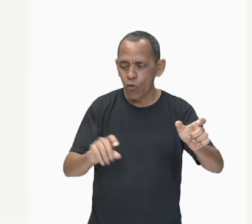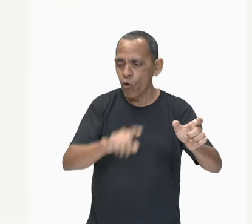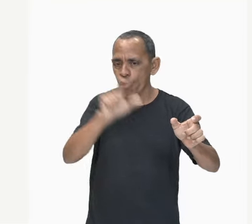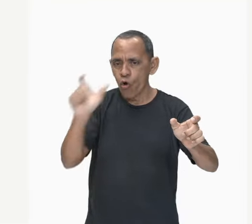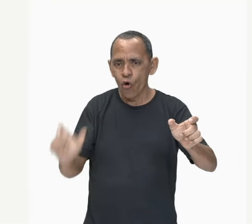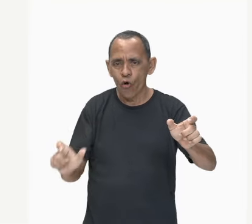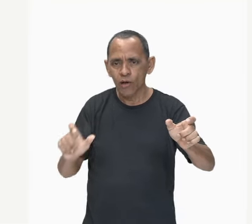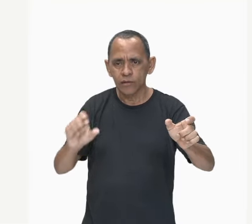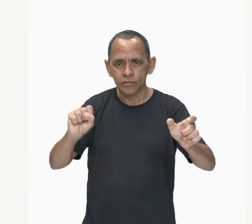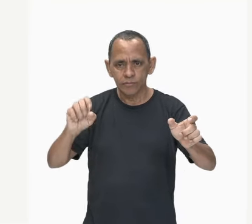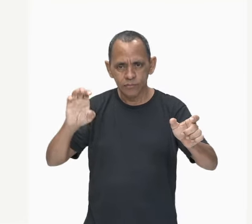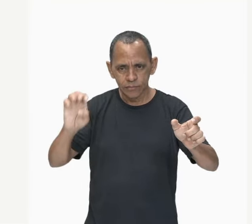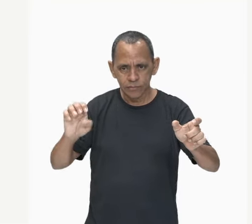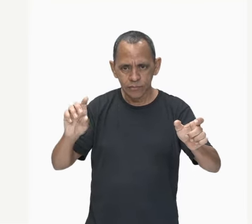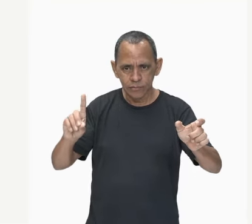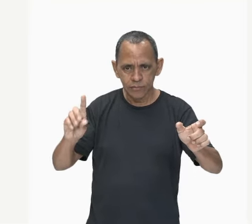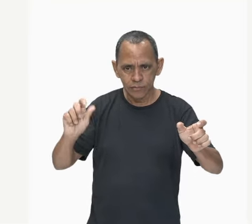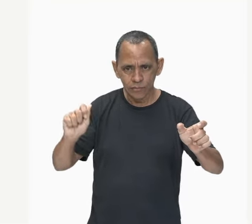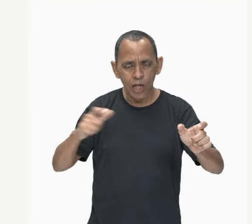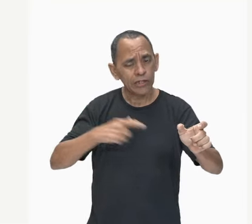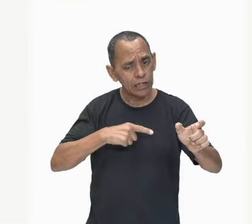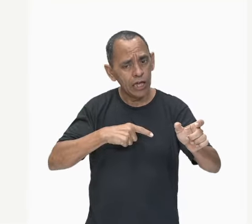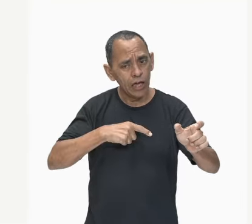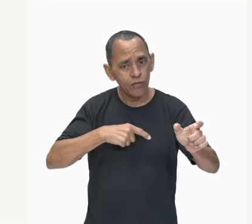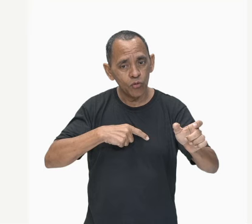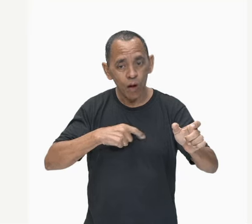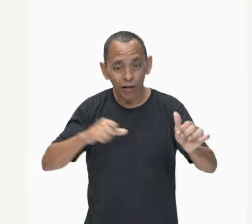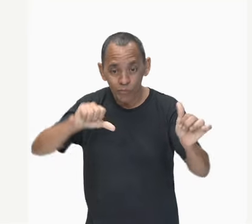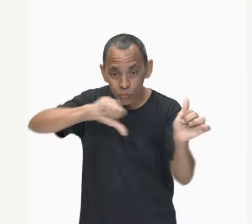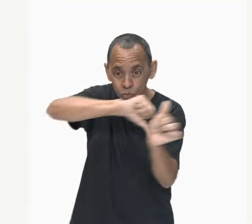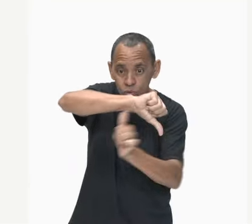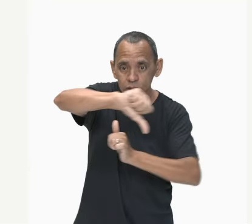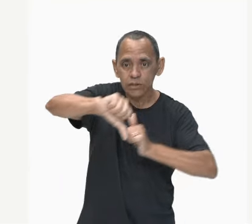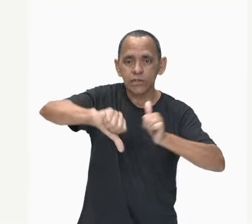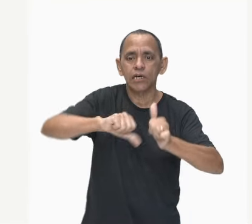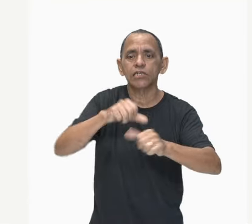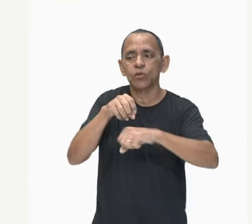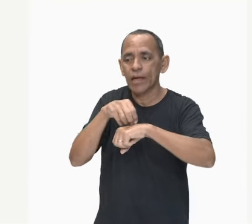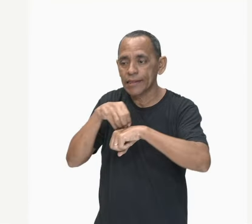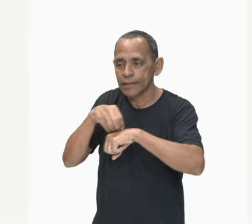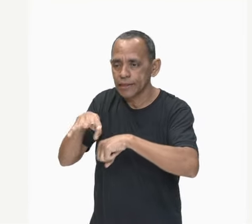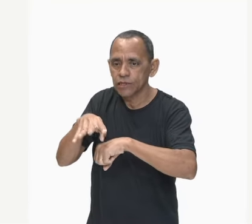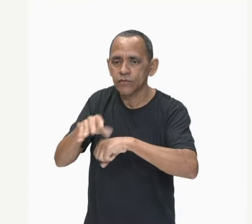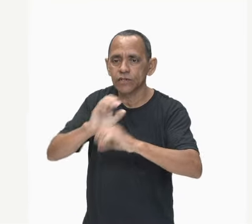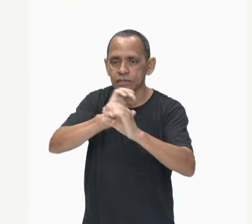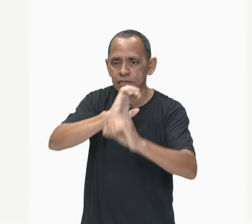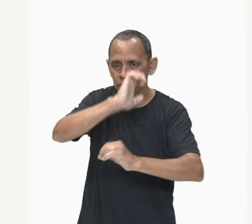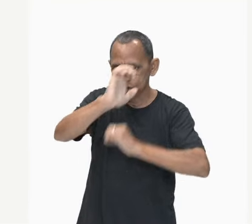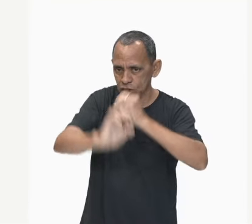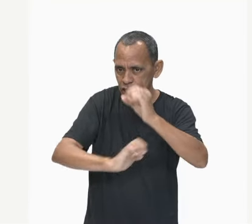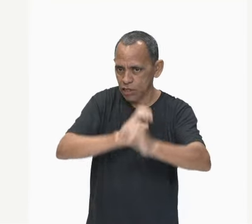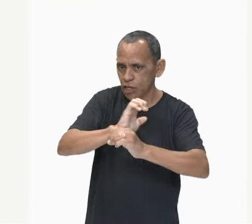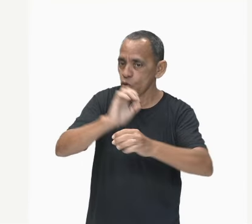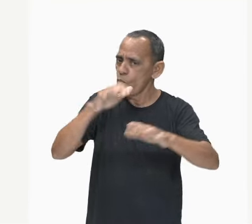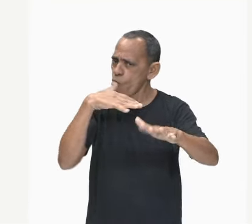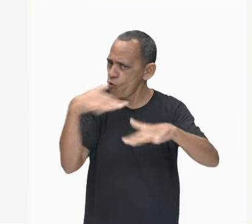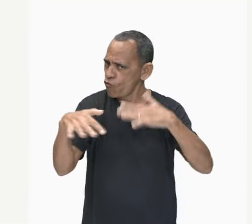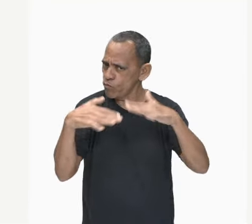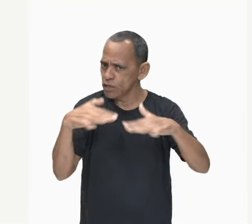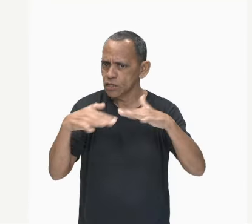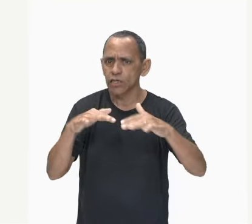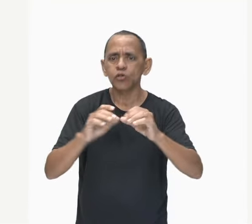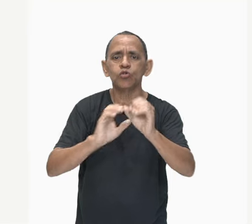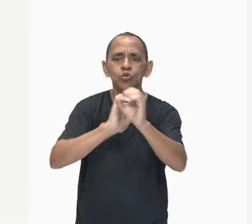transferência de elétrons. Lembra o que eu falei no início? Sempre nós vamos fazer o que? Movimentar os